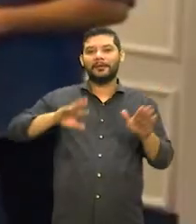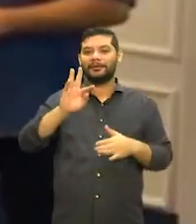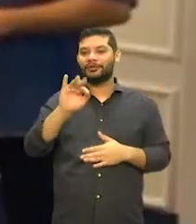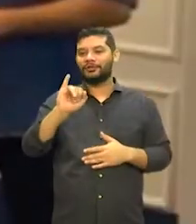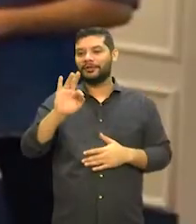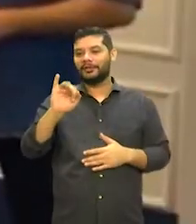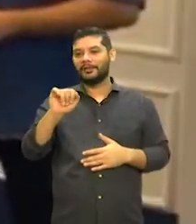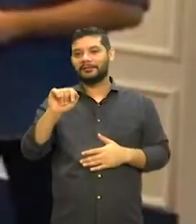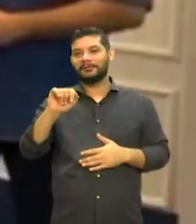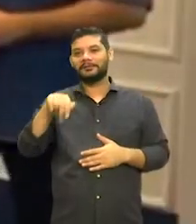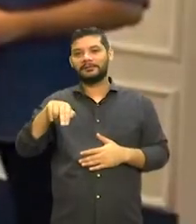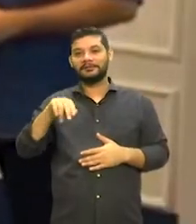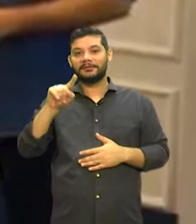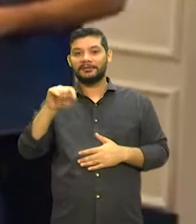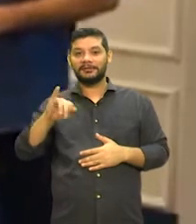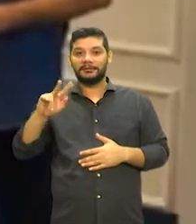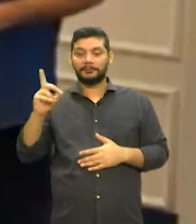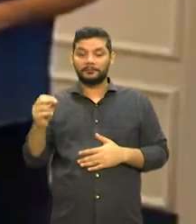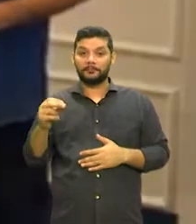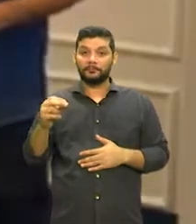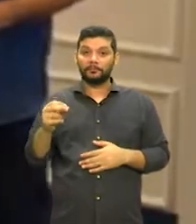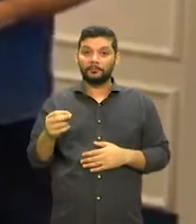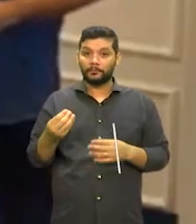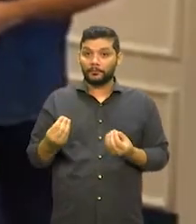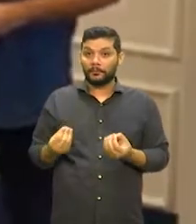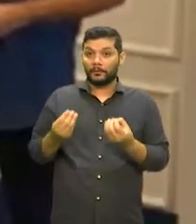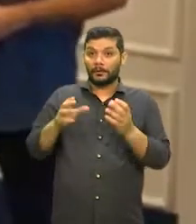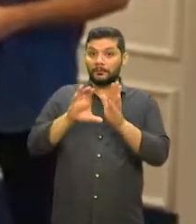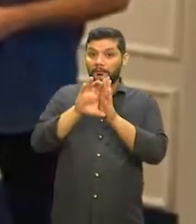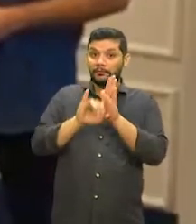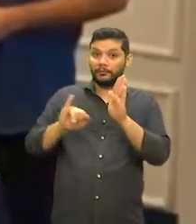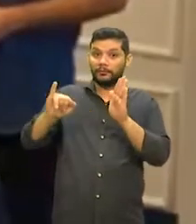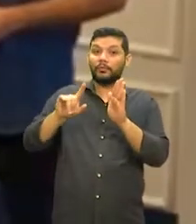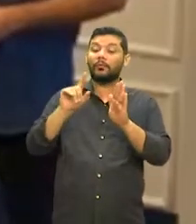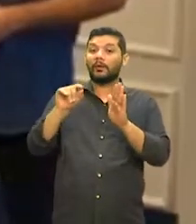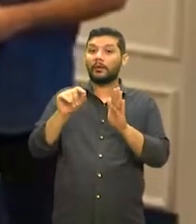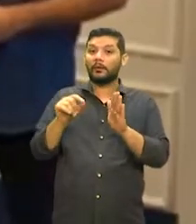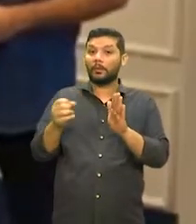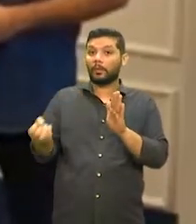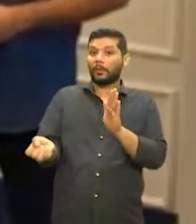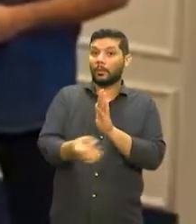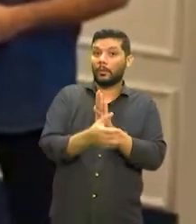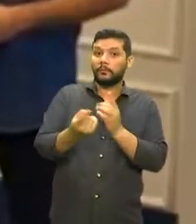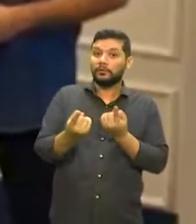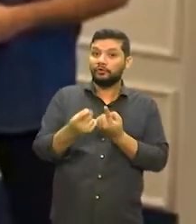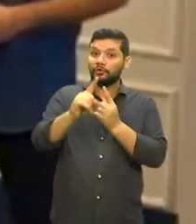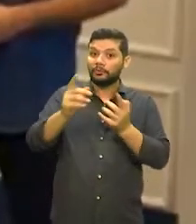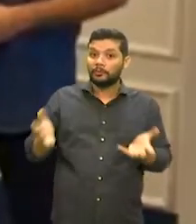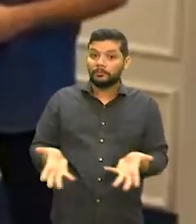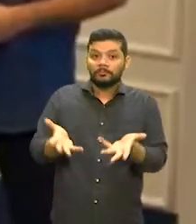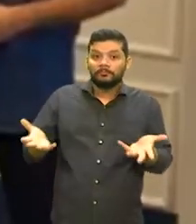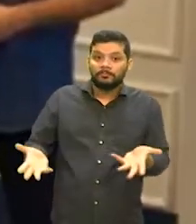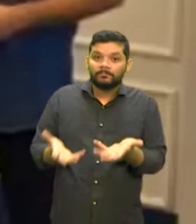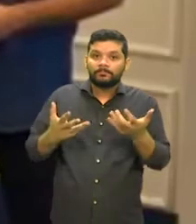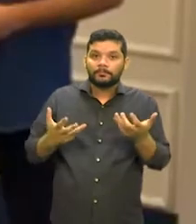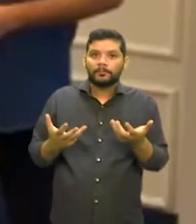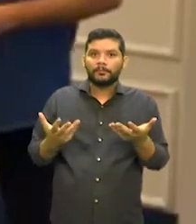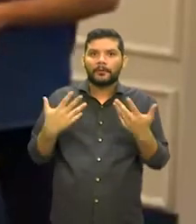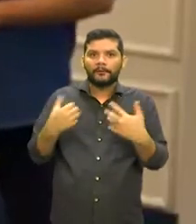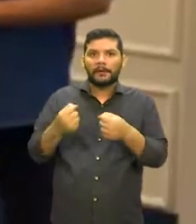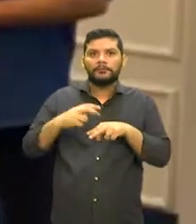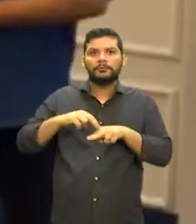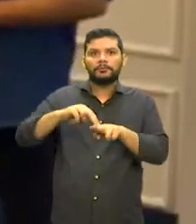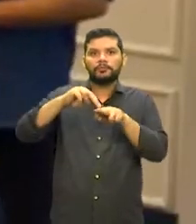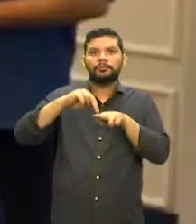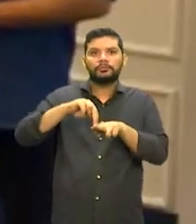lançando essa edição do Juventude na Onda a fim de estimular o surf na capital.